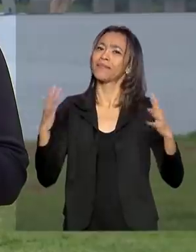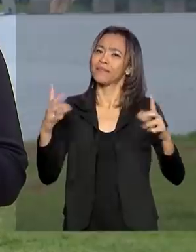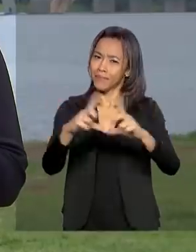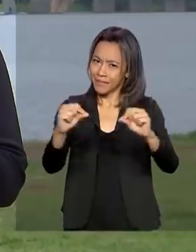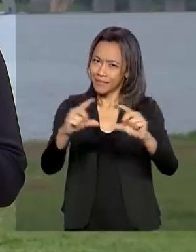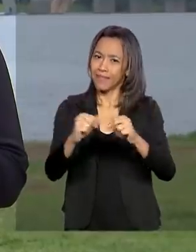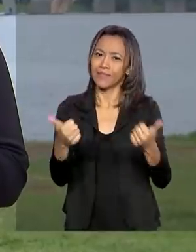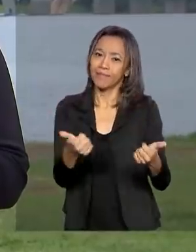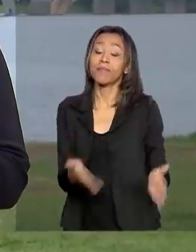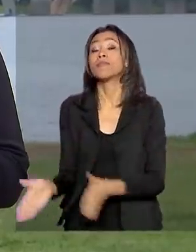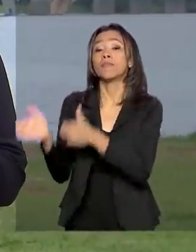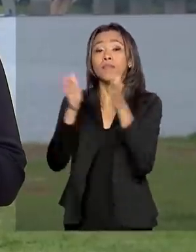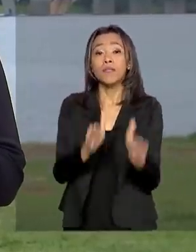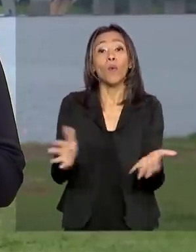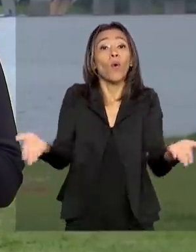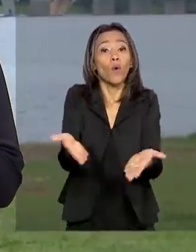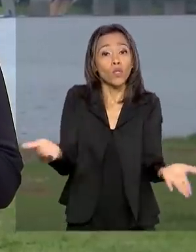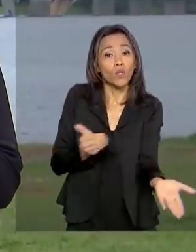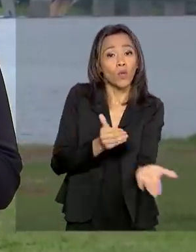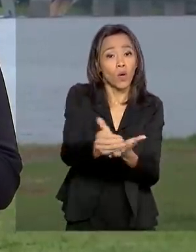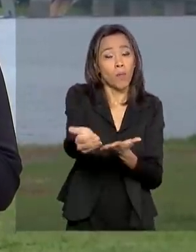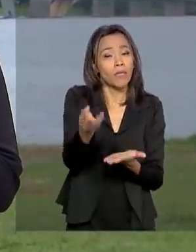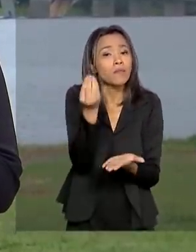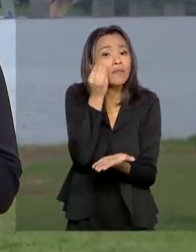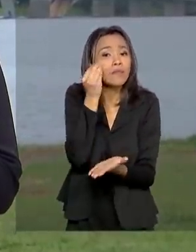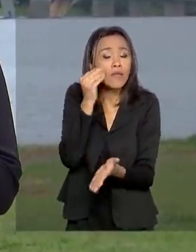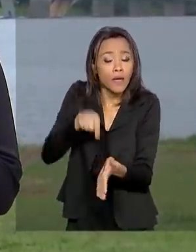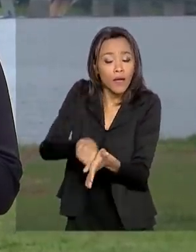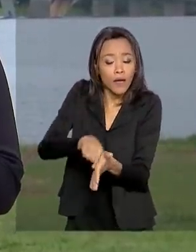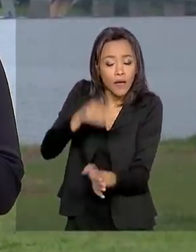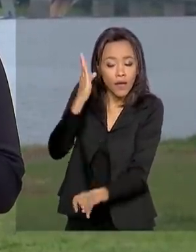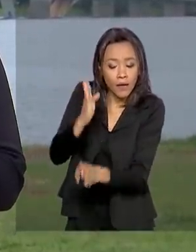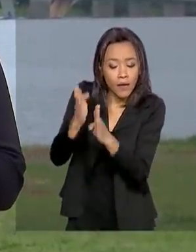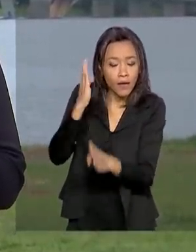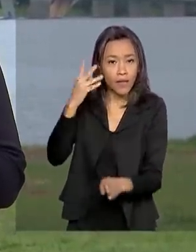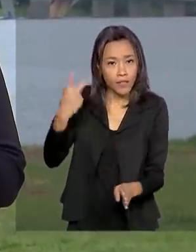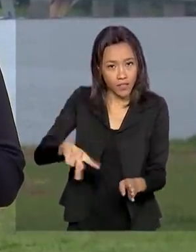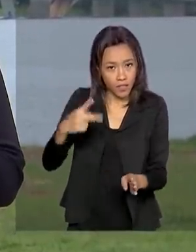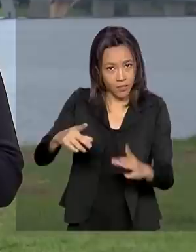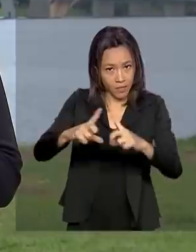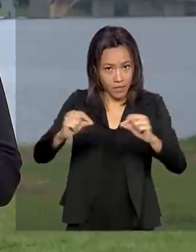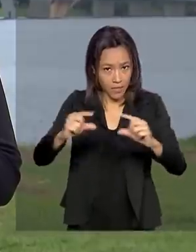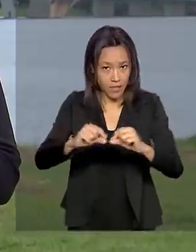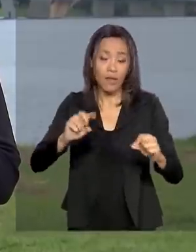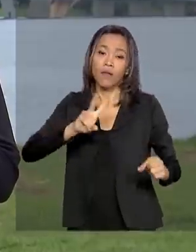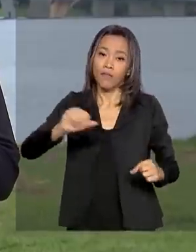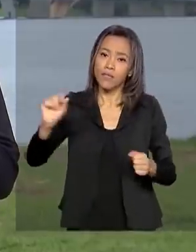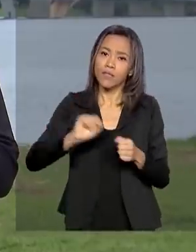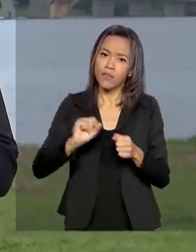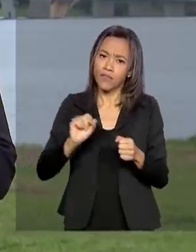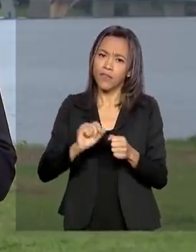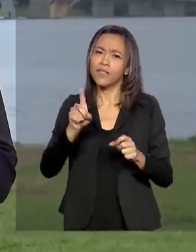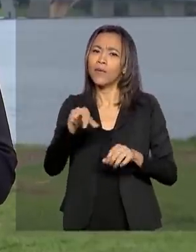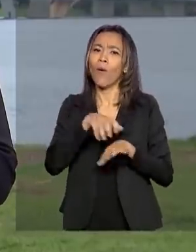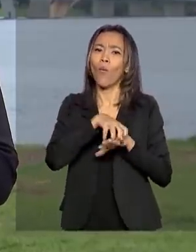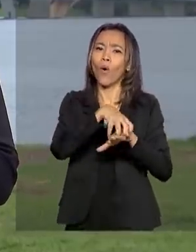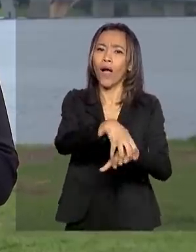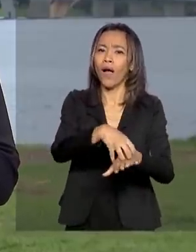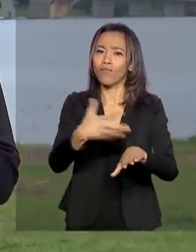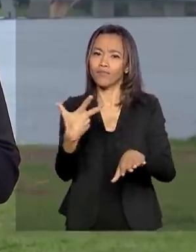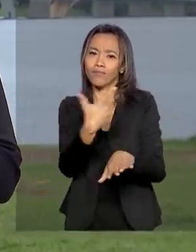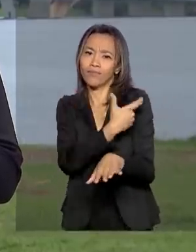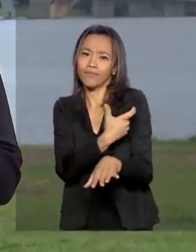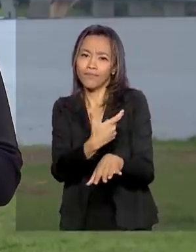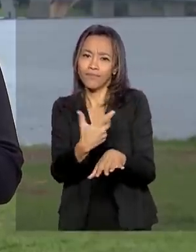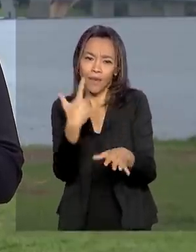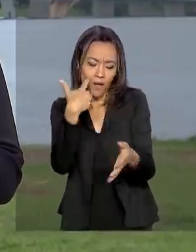hoje a testagem aqui no Distrito Federal, a testagem rápida para a Covid-19. Os exames vão ser feitos em esquema drive-thru, exatamente para evitar